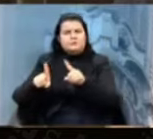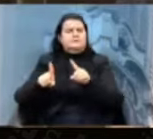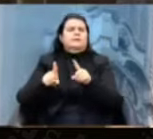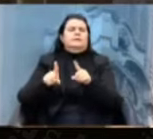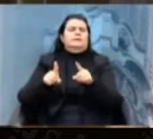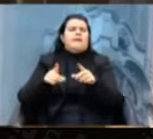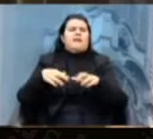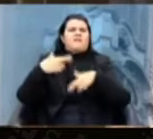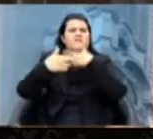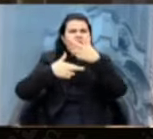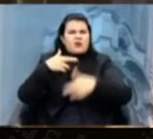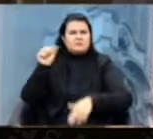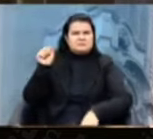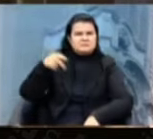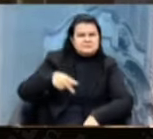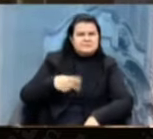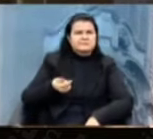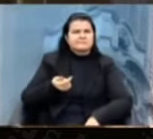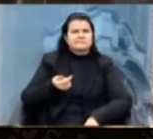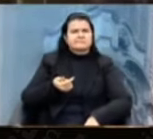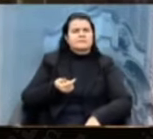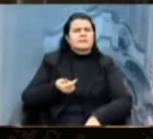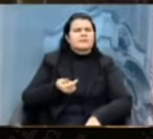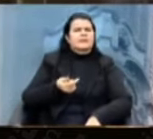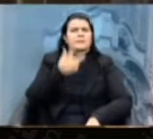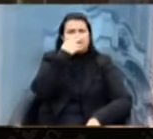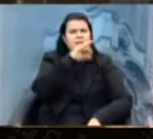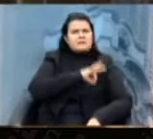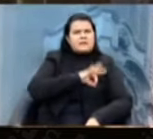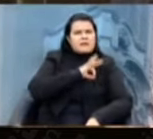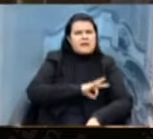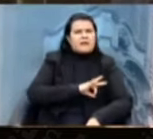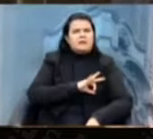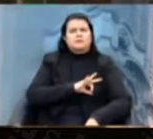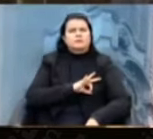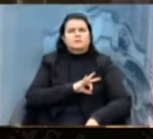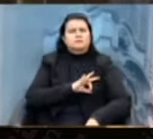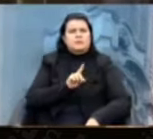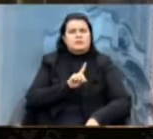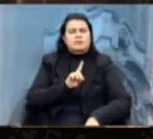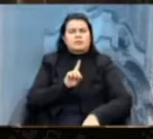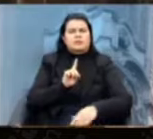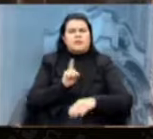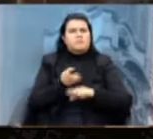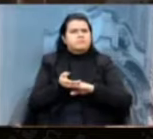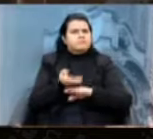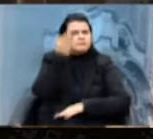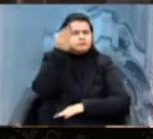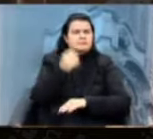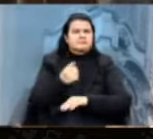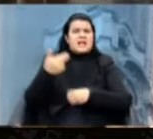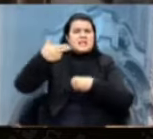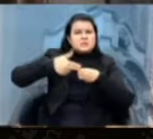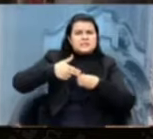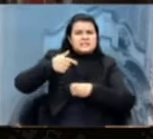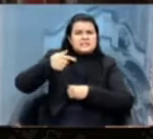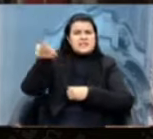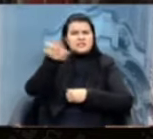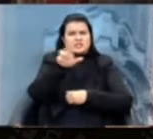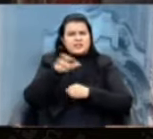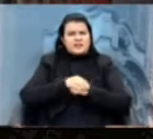faz o salário mínimo estar congelado, gasolina a R 7,00, desemprego em 15%,